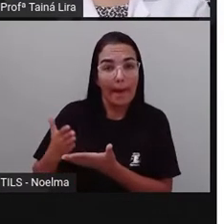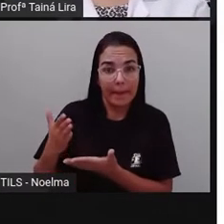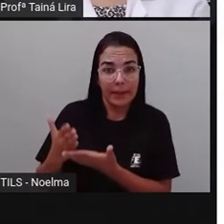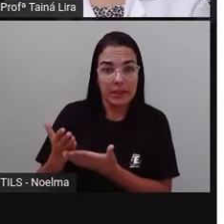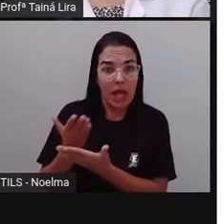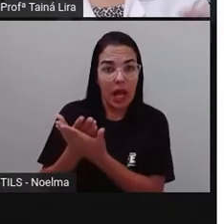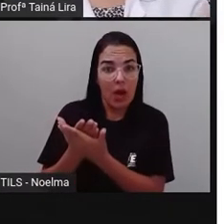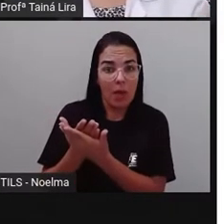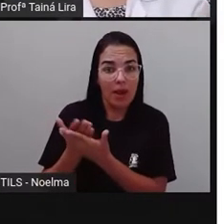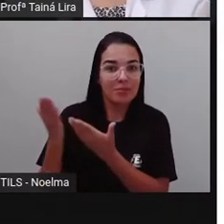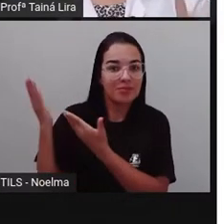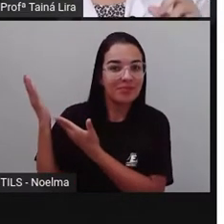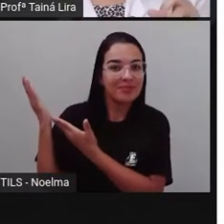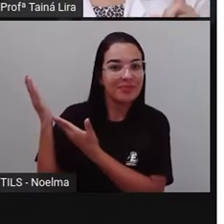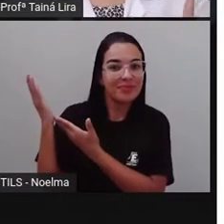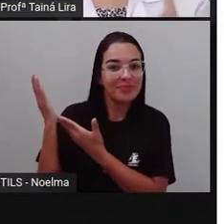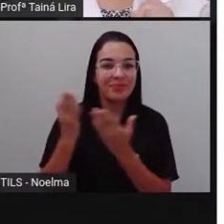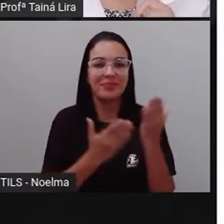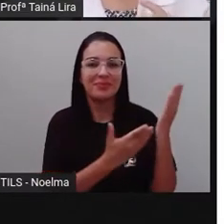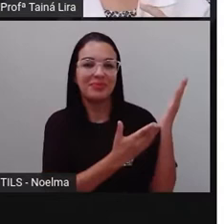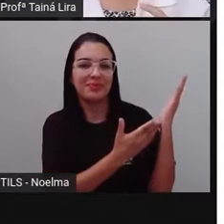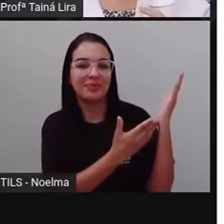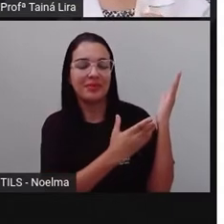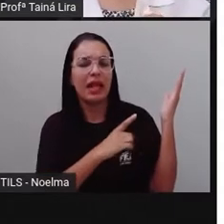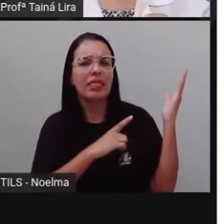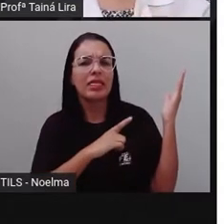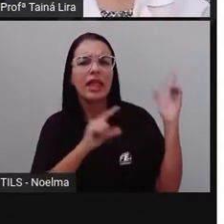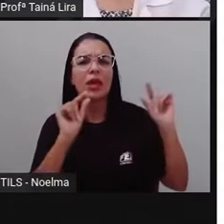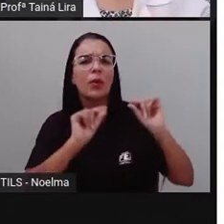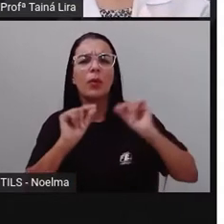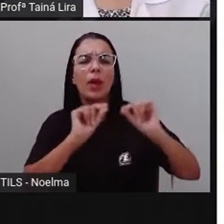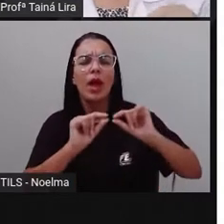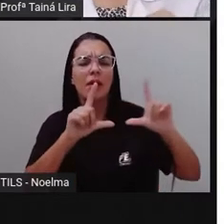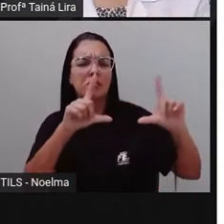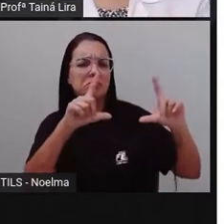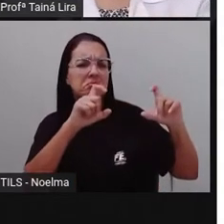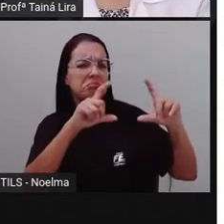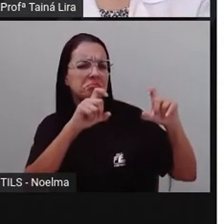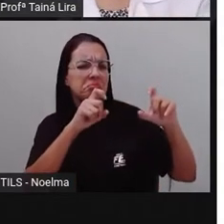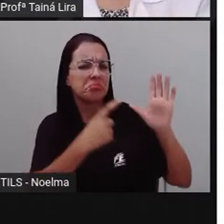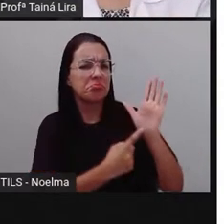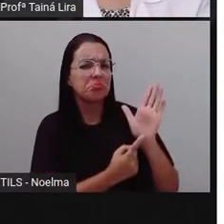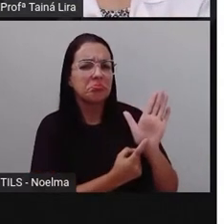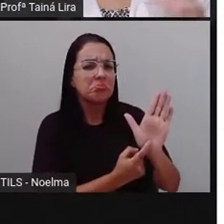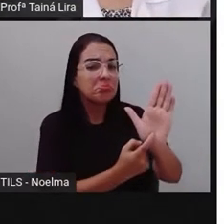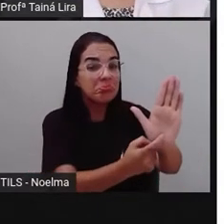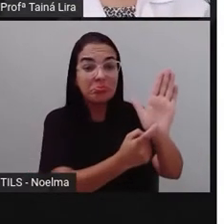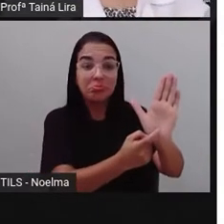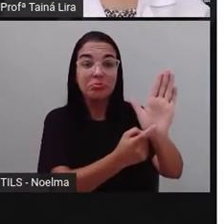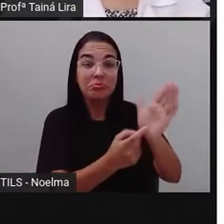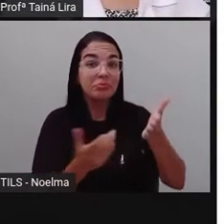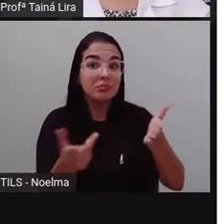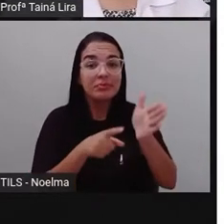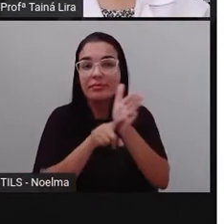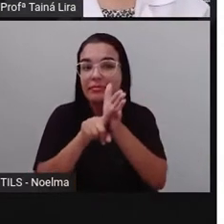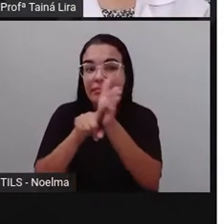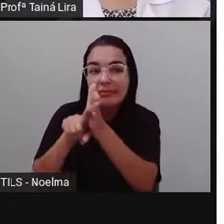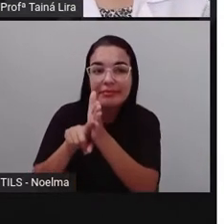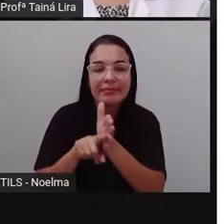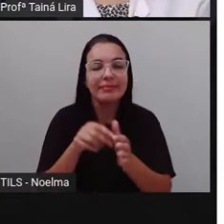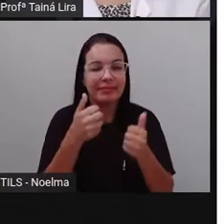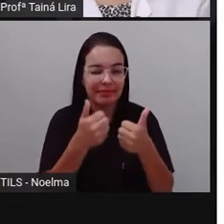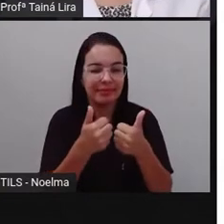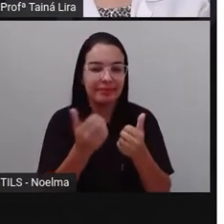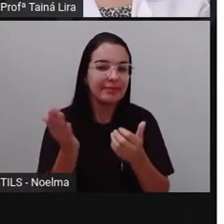lá o que a Pró trouxe, uma imagem, certo? Para nós analisarmos juntos, tá bom?